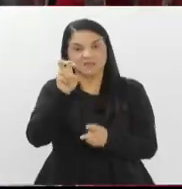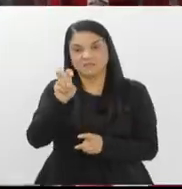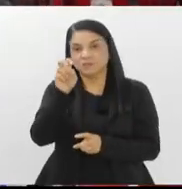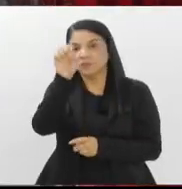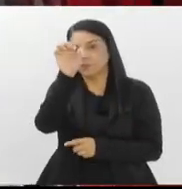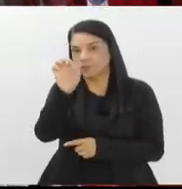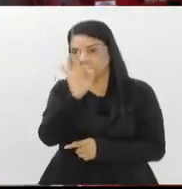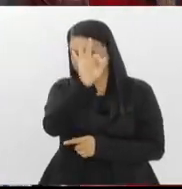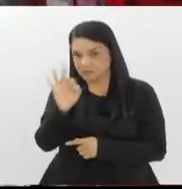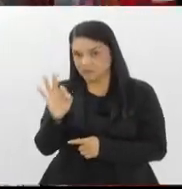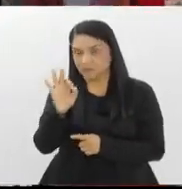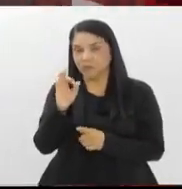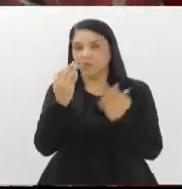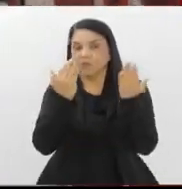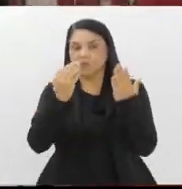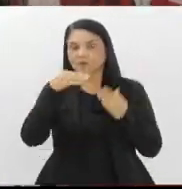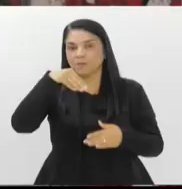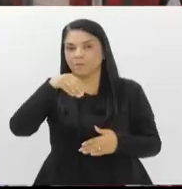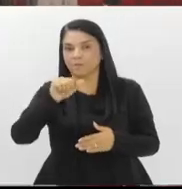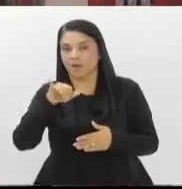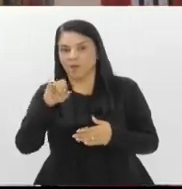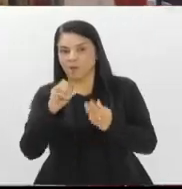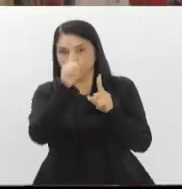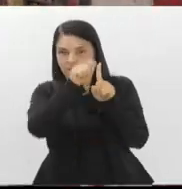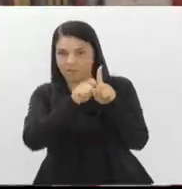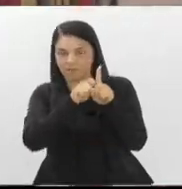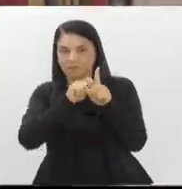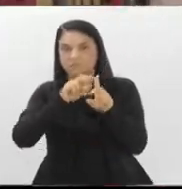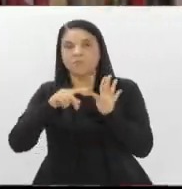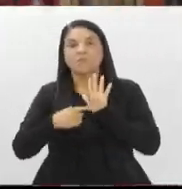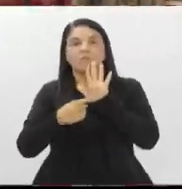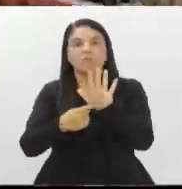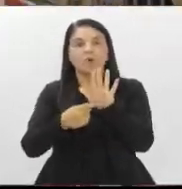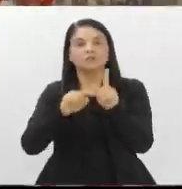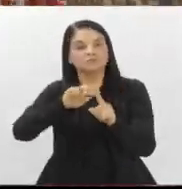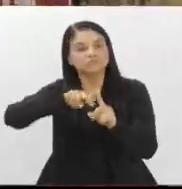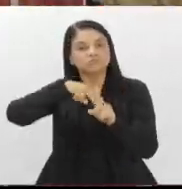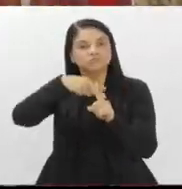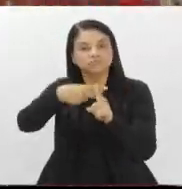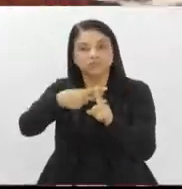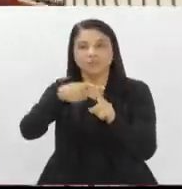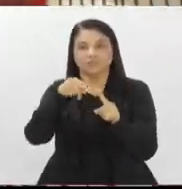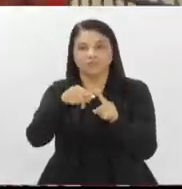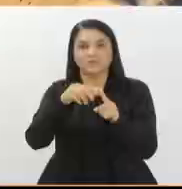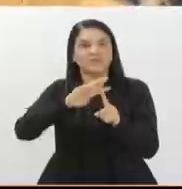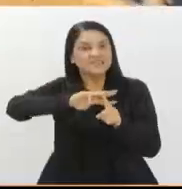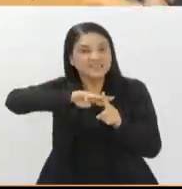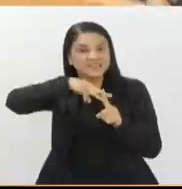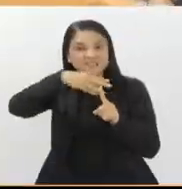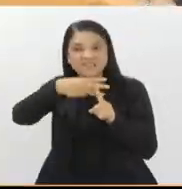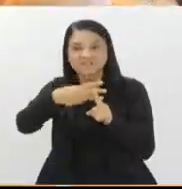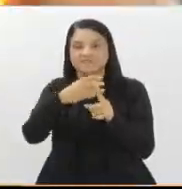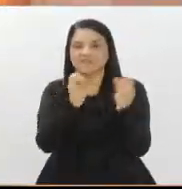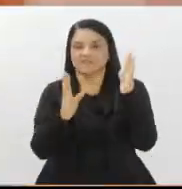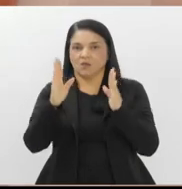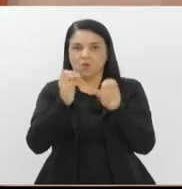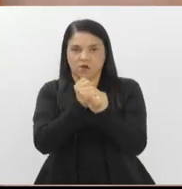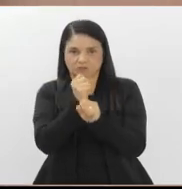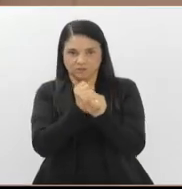maio. Isso representa duas vezes acima do índice mensal do país e quase três vezes em relação ao ano.